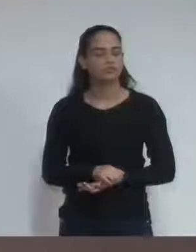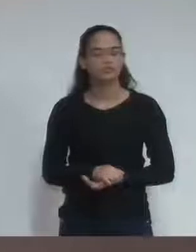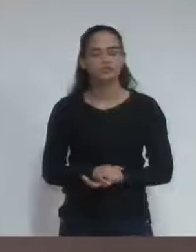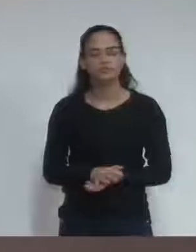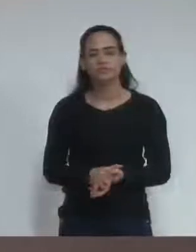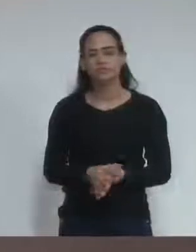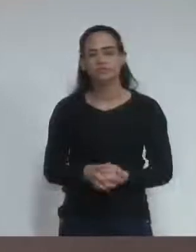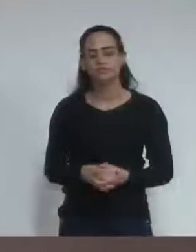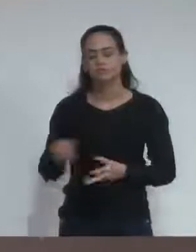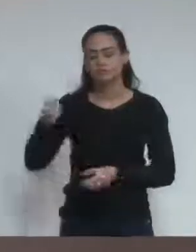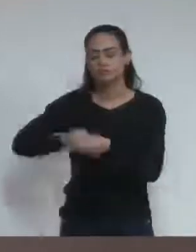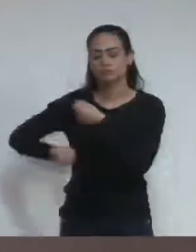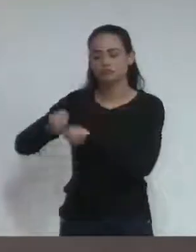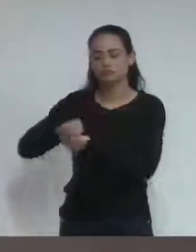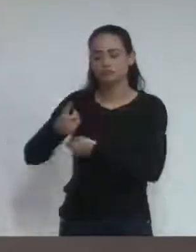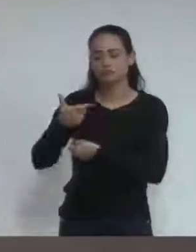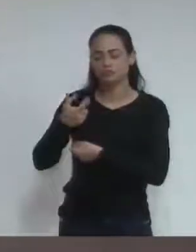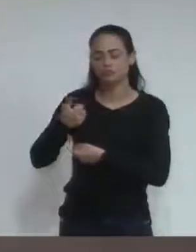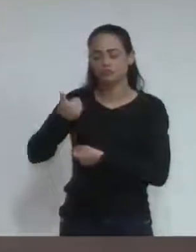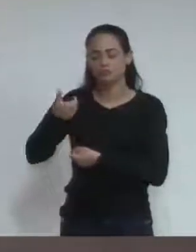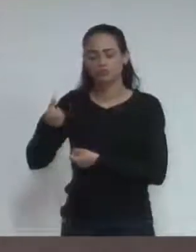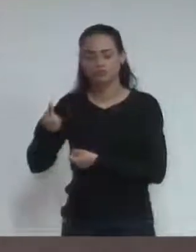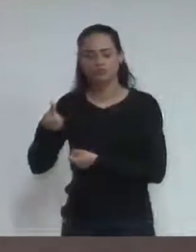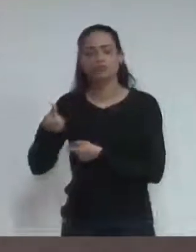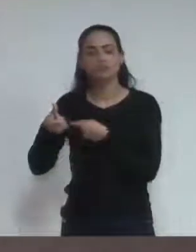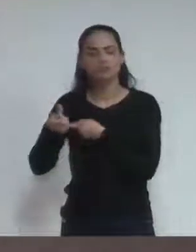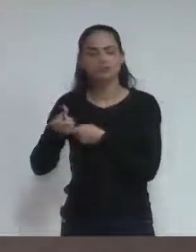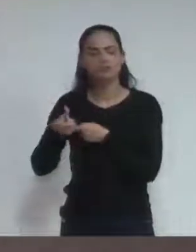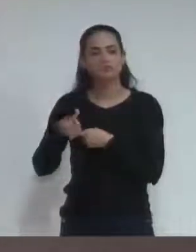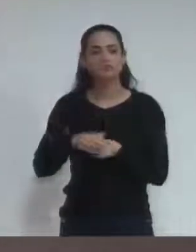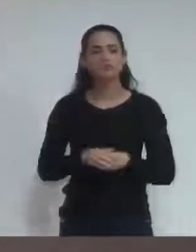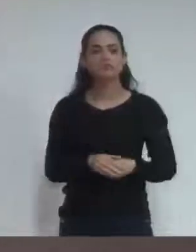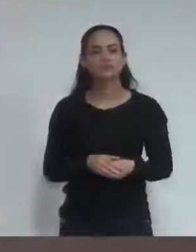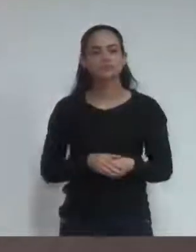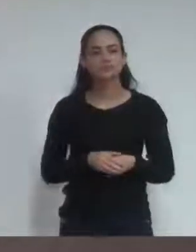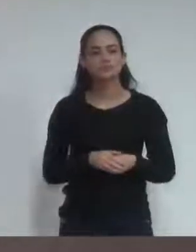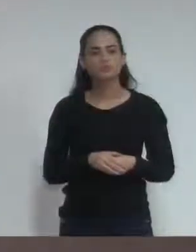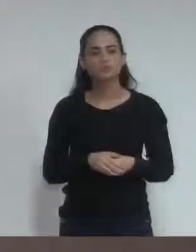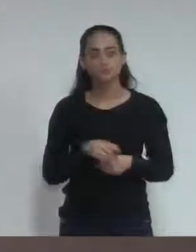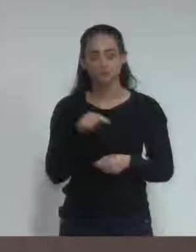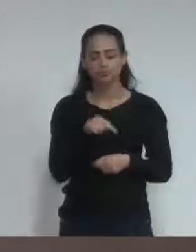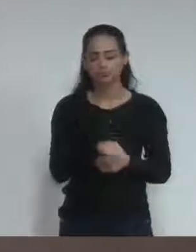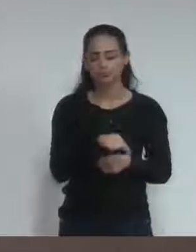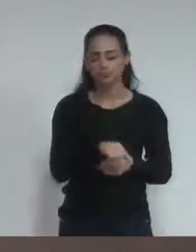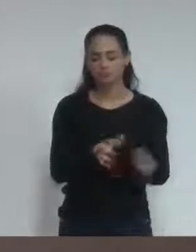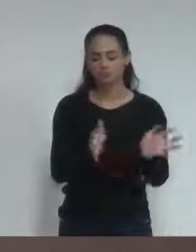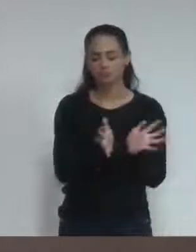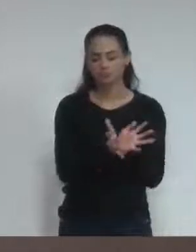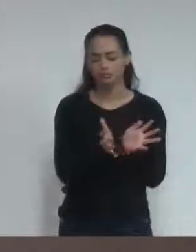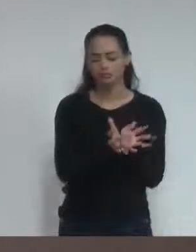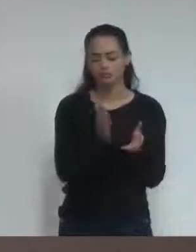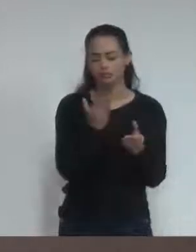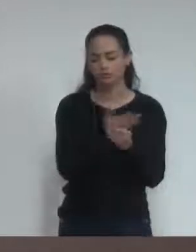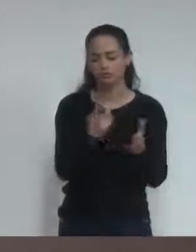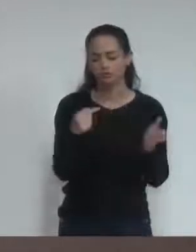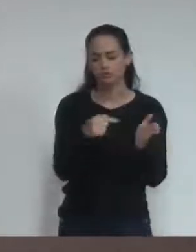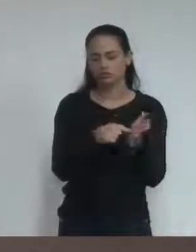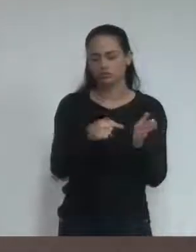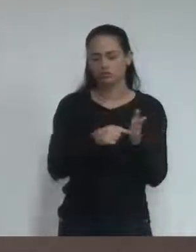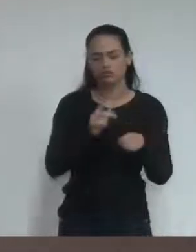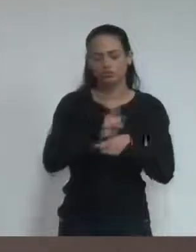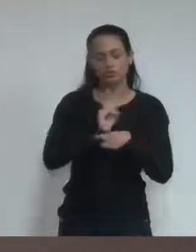Precisa lembrar muito bem que o pedido da comissão processante não é apenas para olhar as contas de 2015, não.